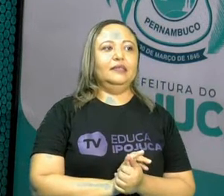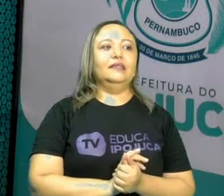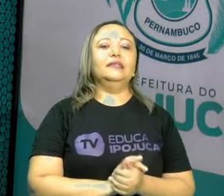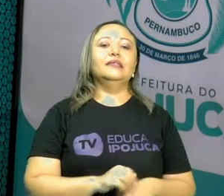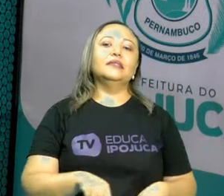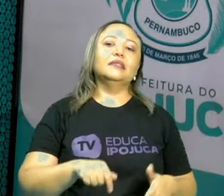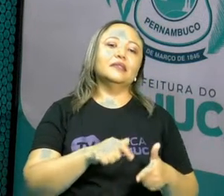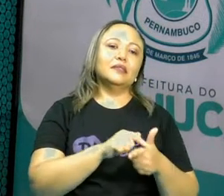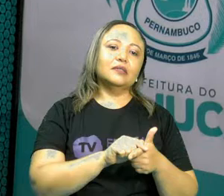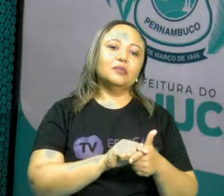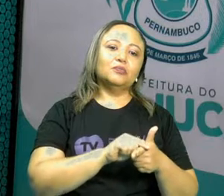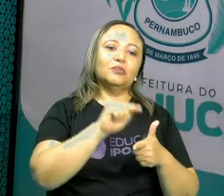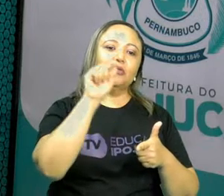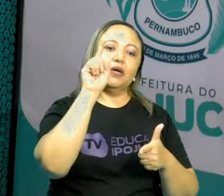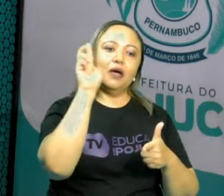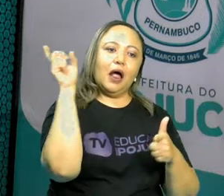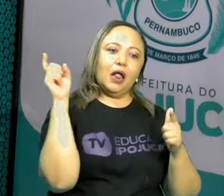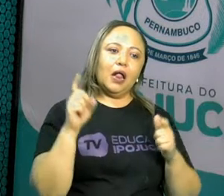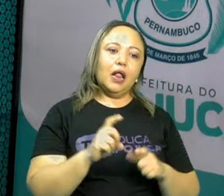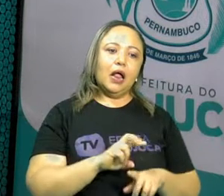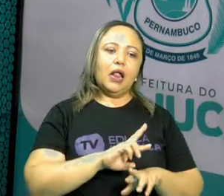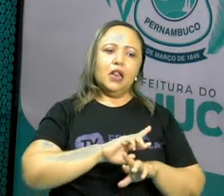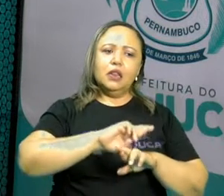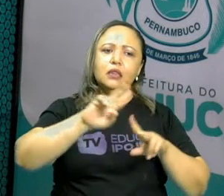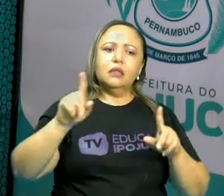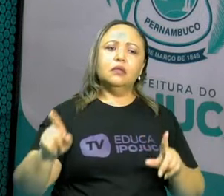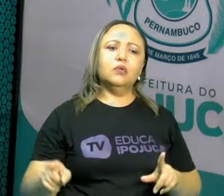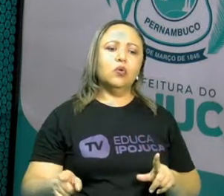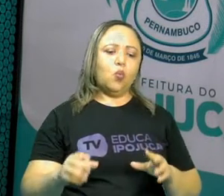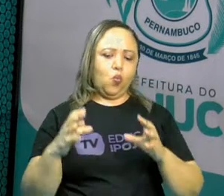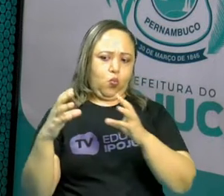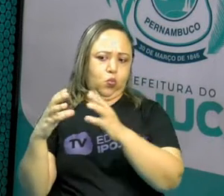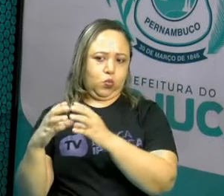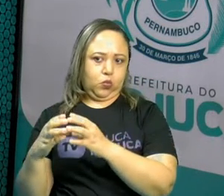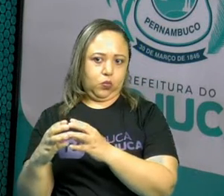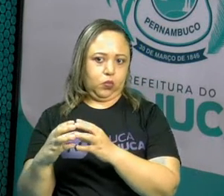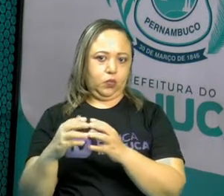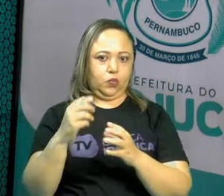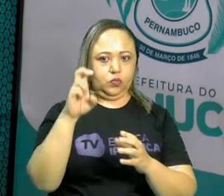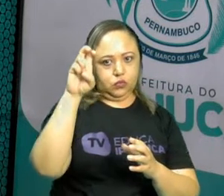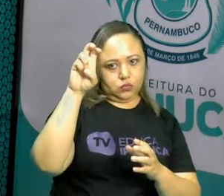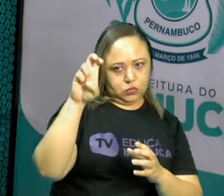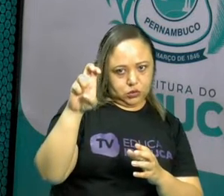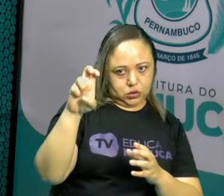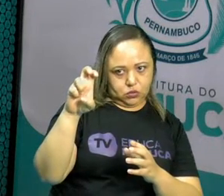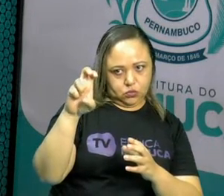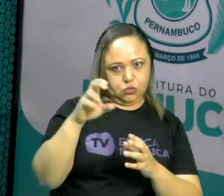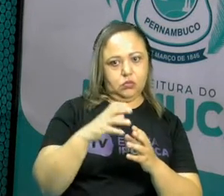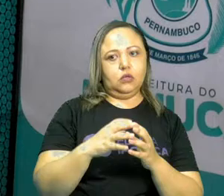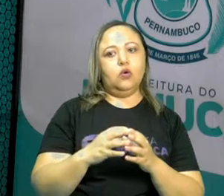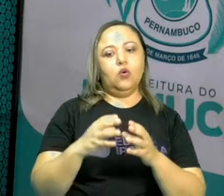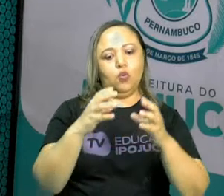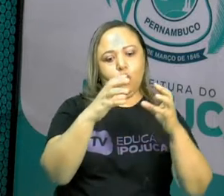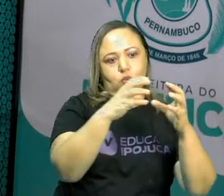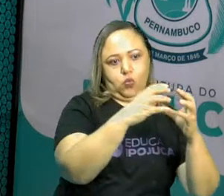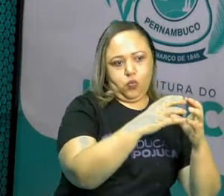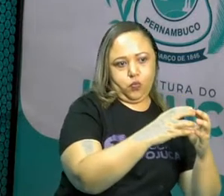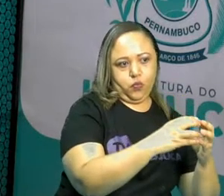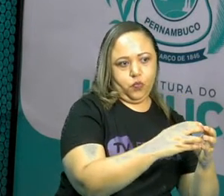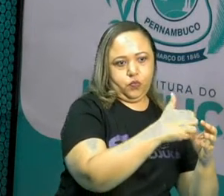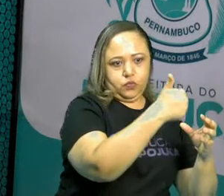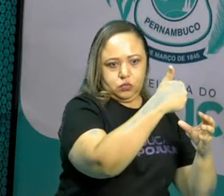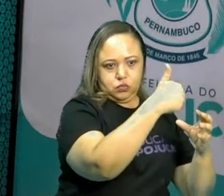Pois é. A diferença é que um grupo recebeu 5 bolinhas e o outro